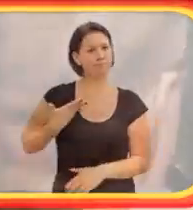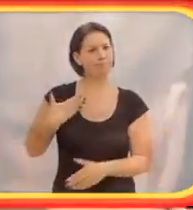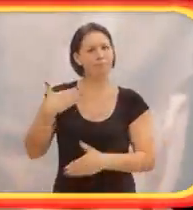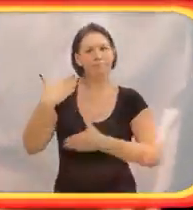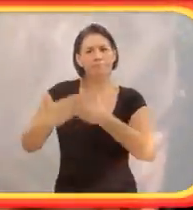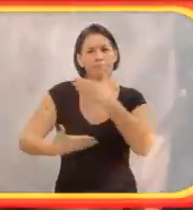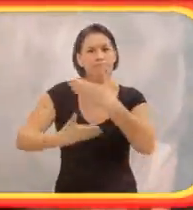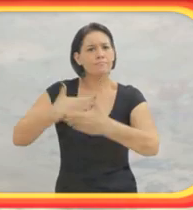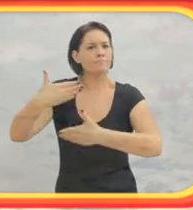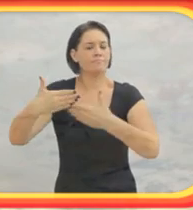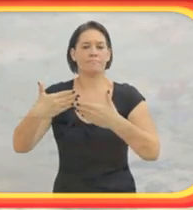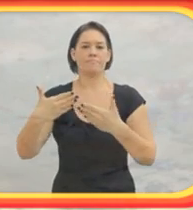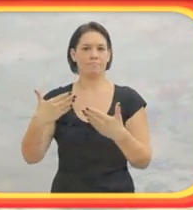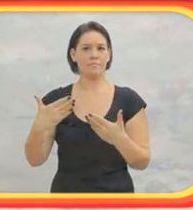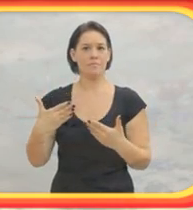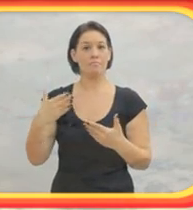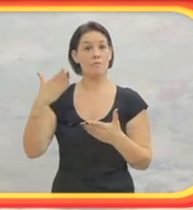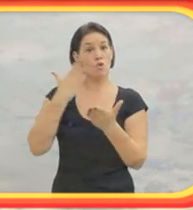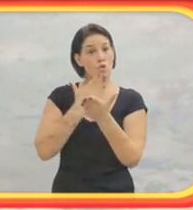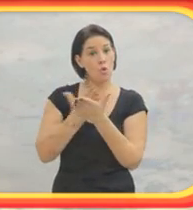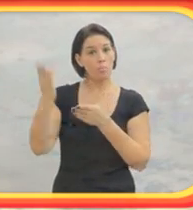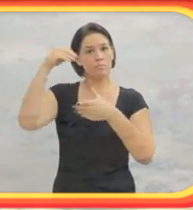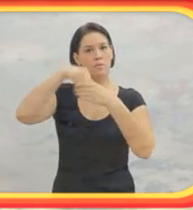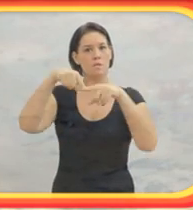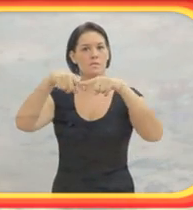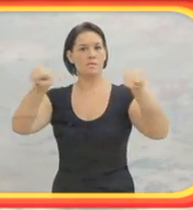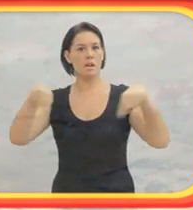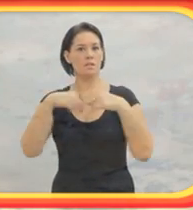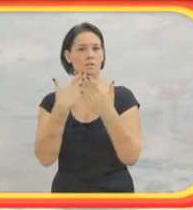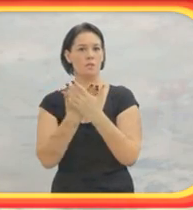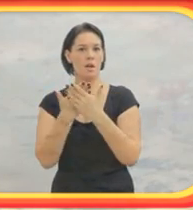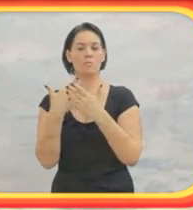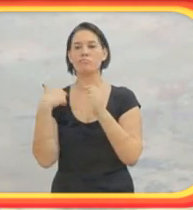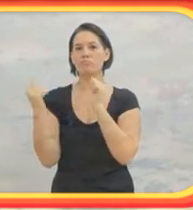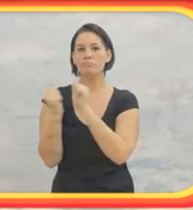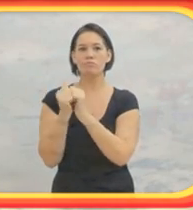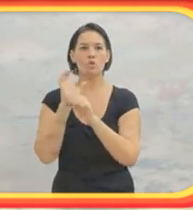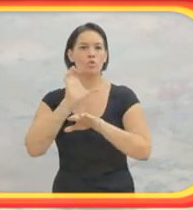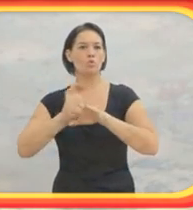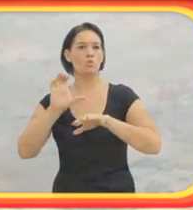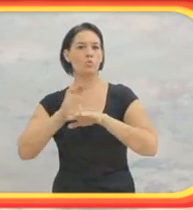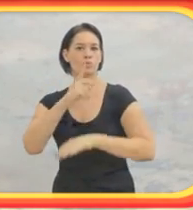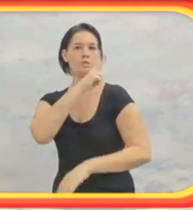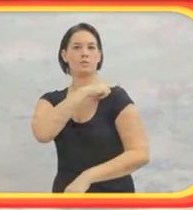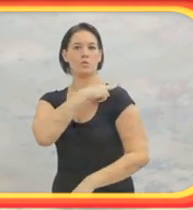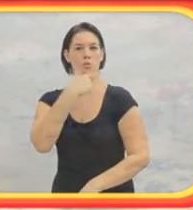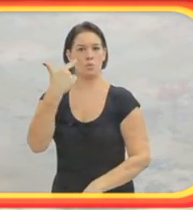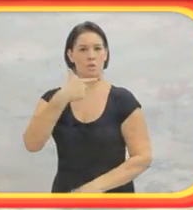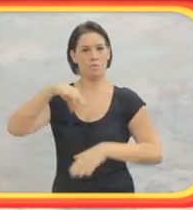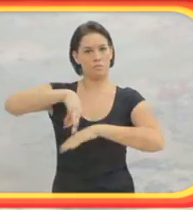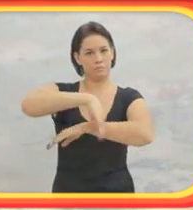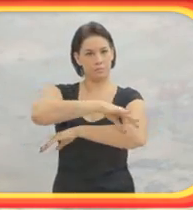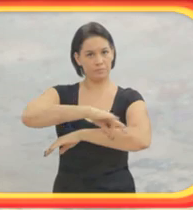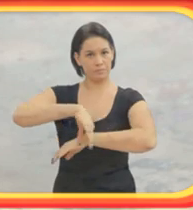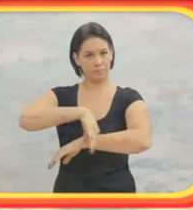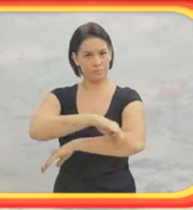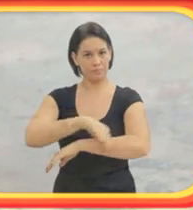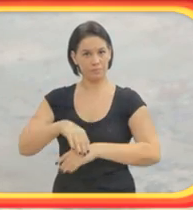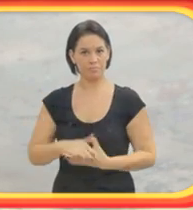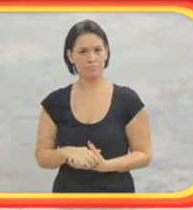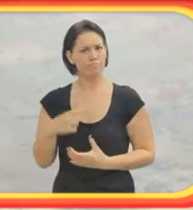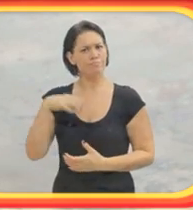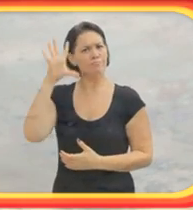conhece. A minha amizade com o Eduardo foi bem ilusitada. Assim que a gente, dentro da sala de aula, nós estávamos